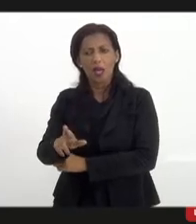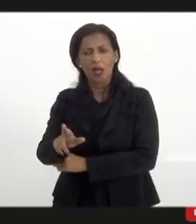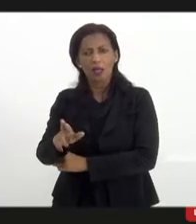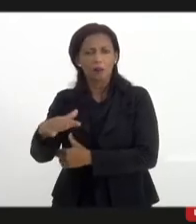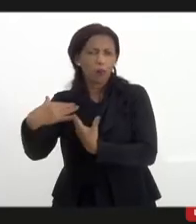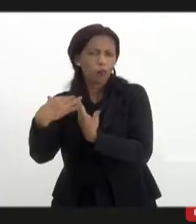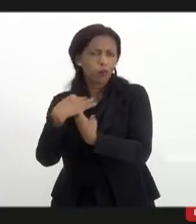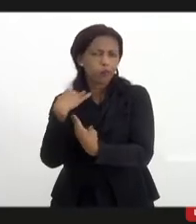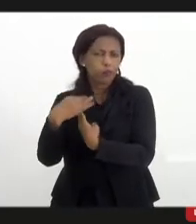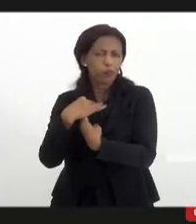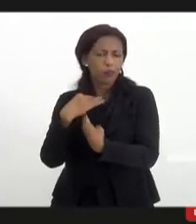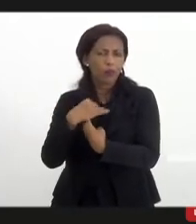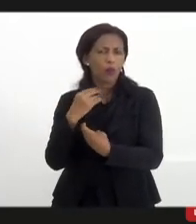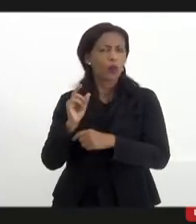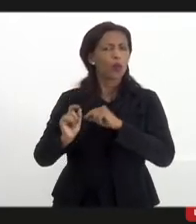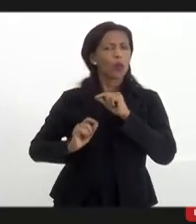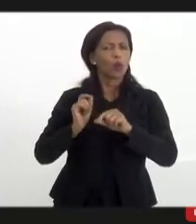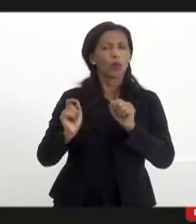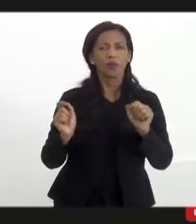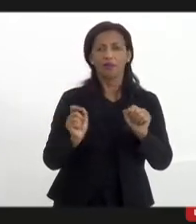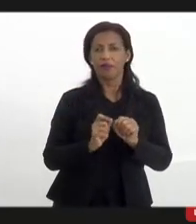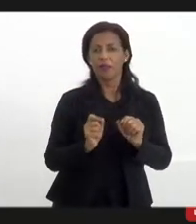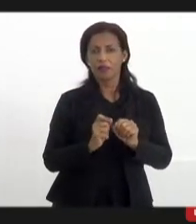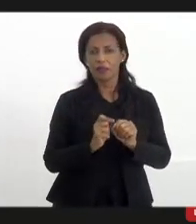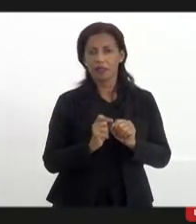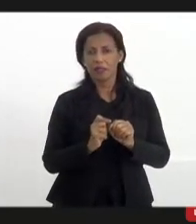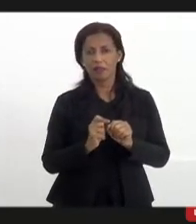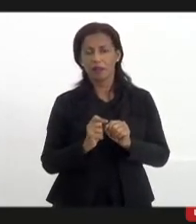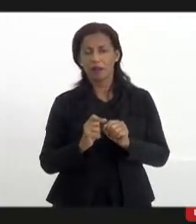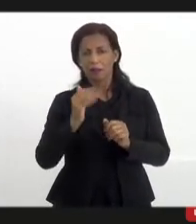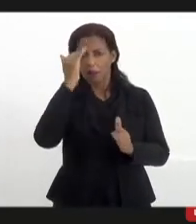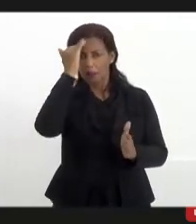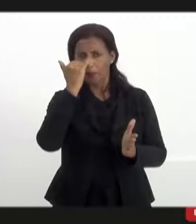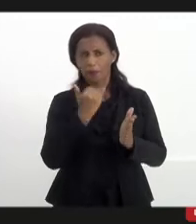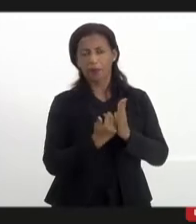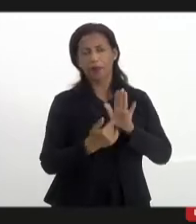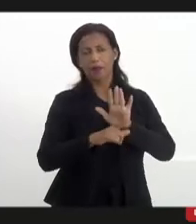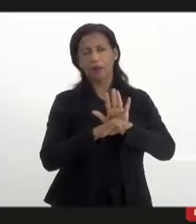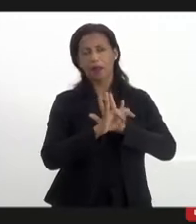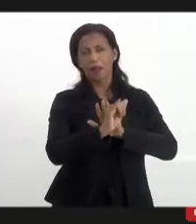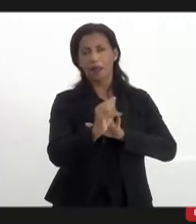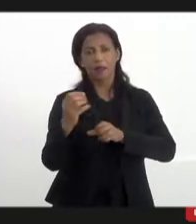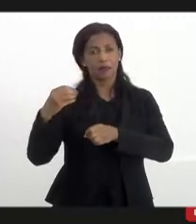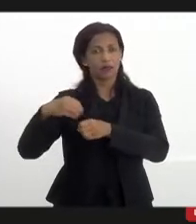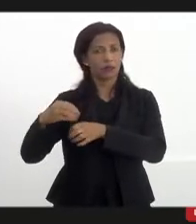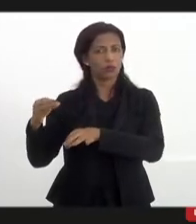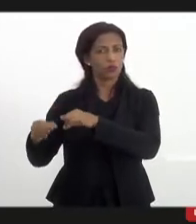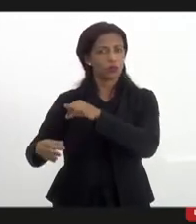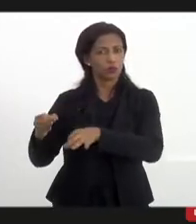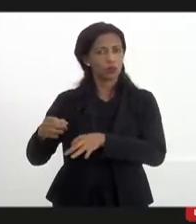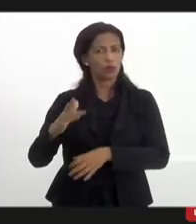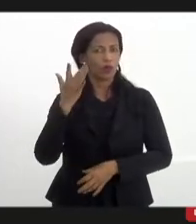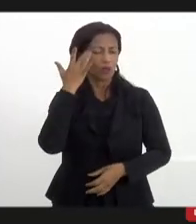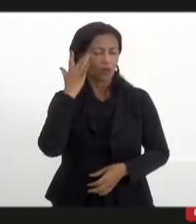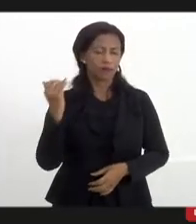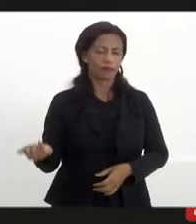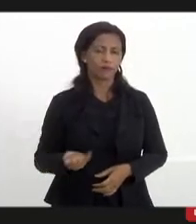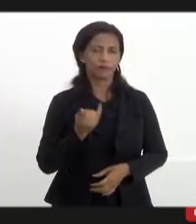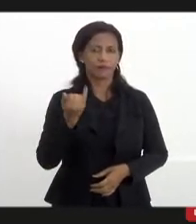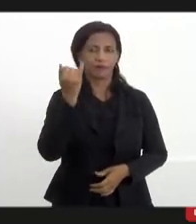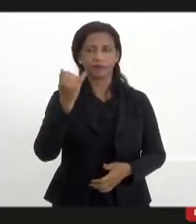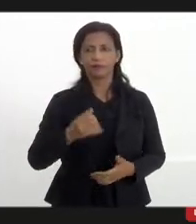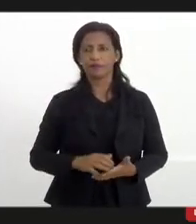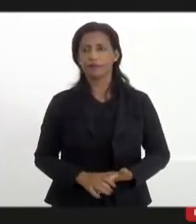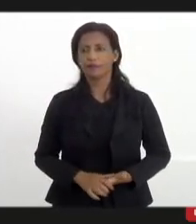orientação do que fazer para o cumprimento da lei no judiciário, eu acho que é importante. Então,